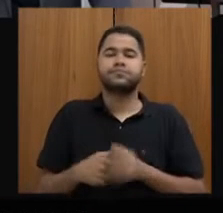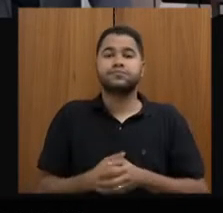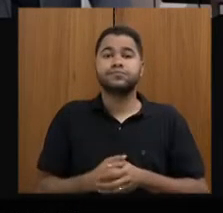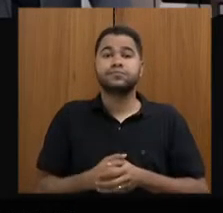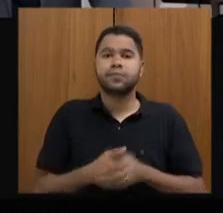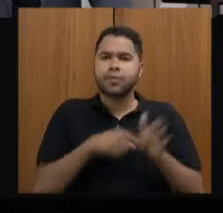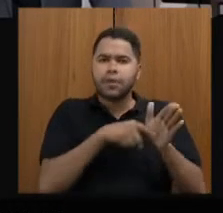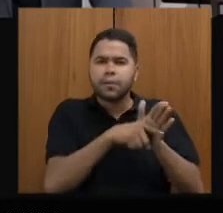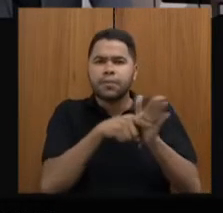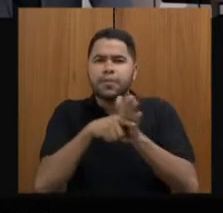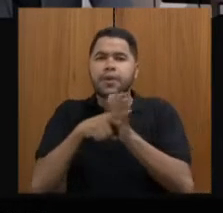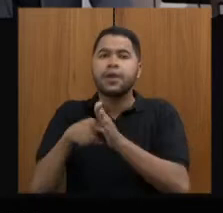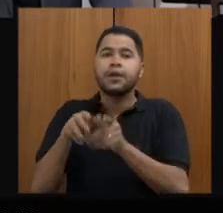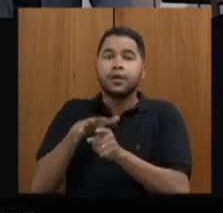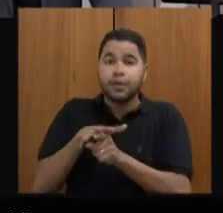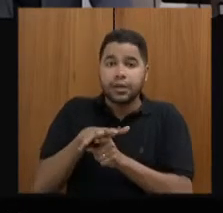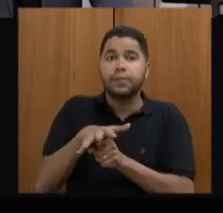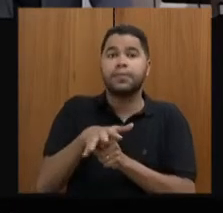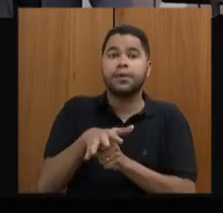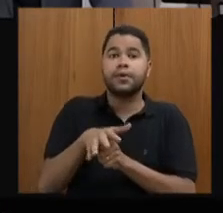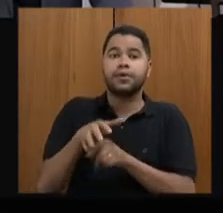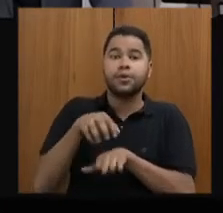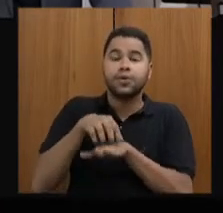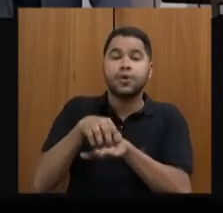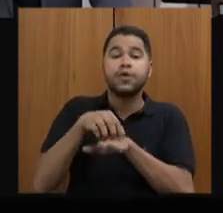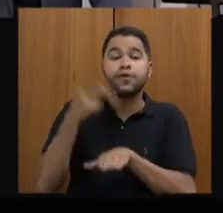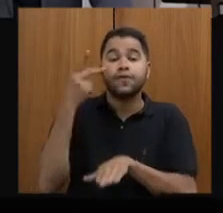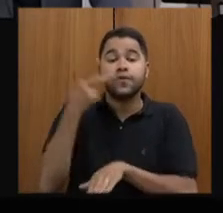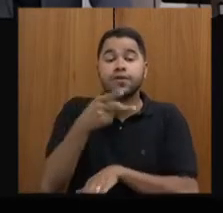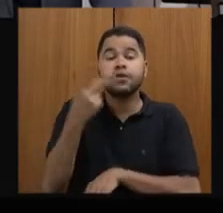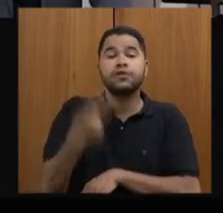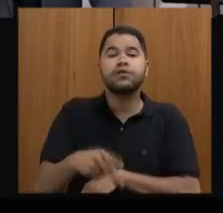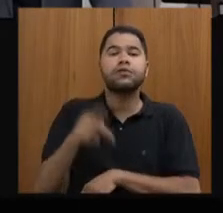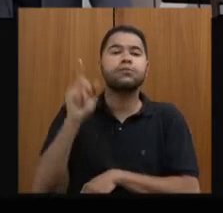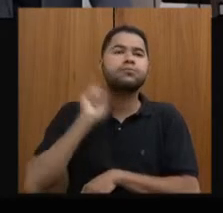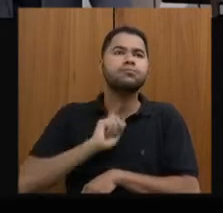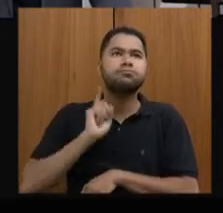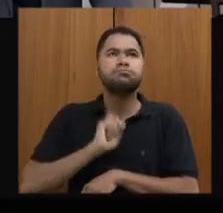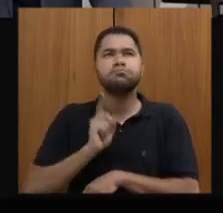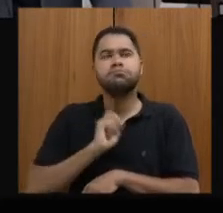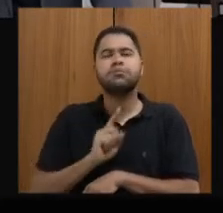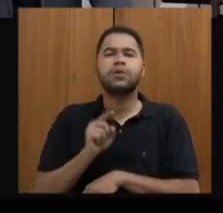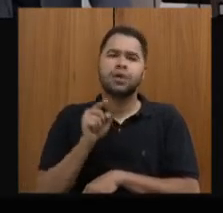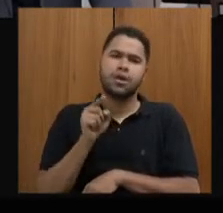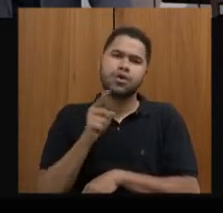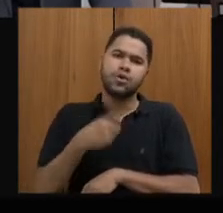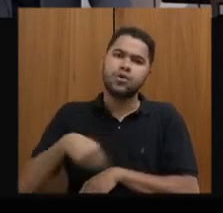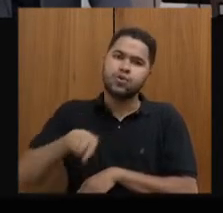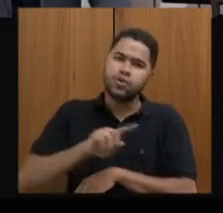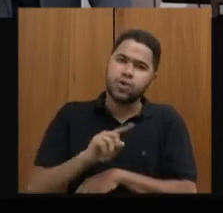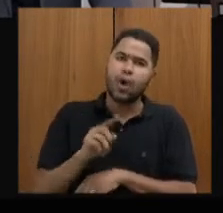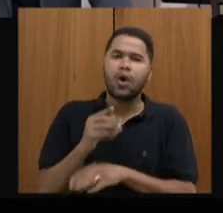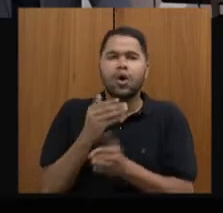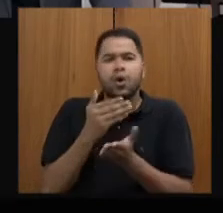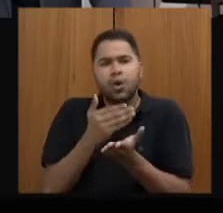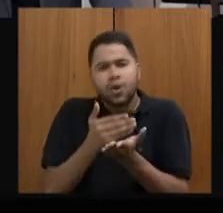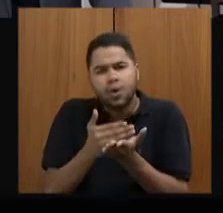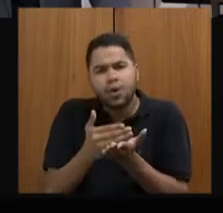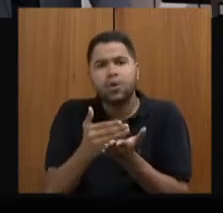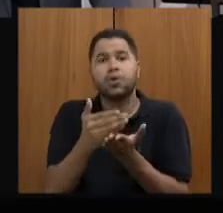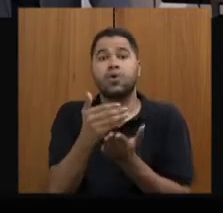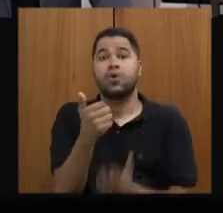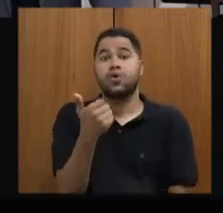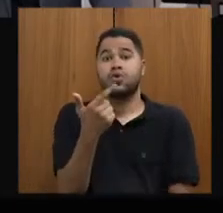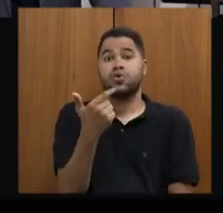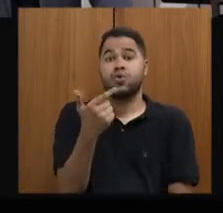Pesquisa de demanda turística sobre o perfil de visitantes em Minas Gerais serão aplicados, isso nós estamos aí começando, 12